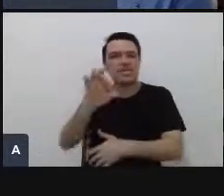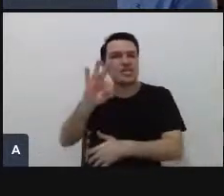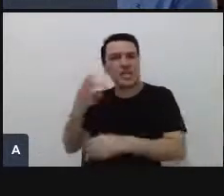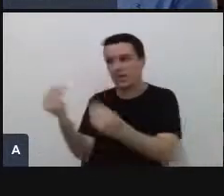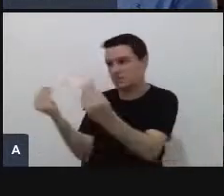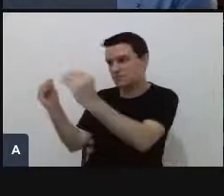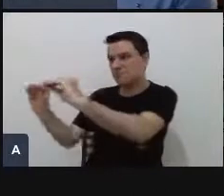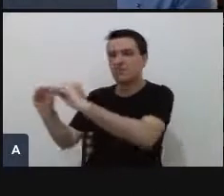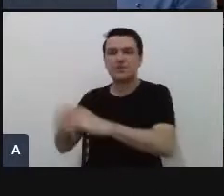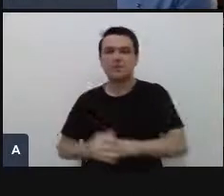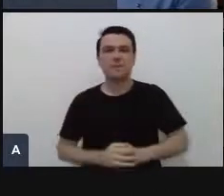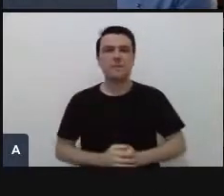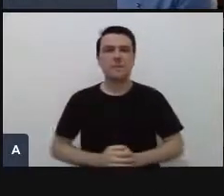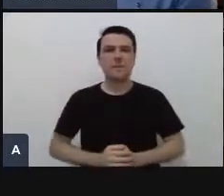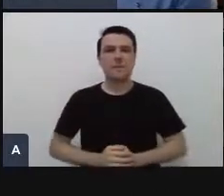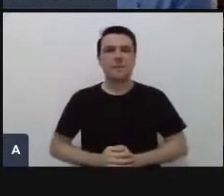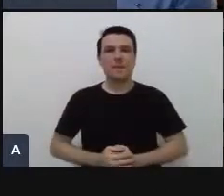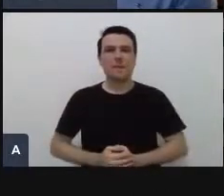obrigado